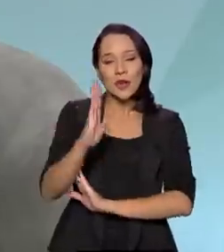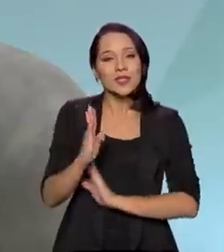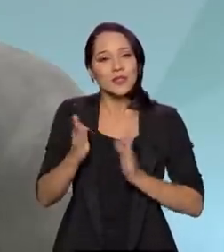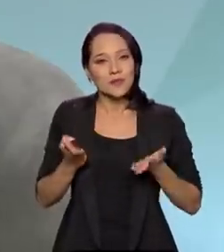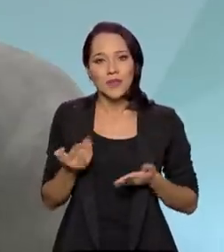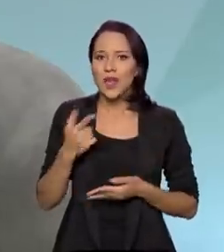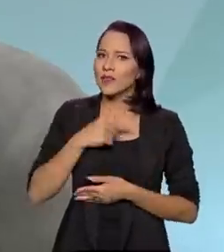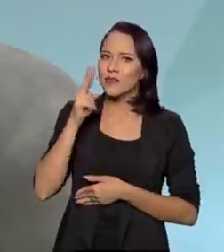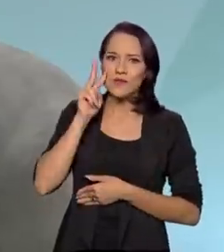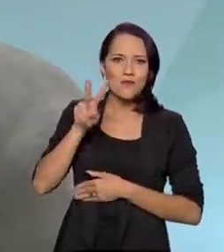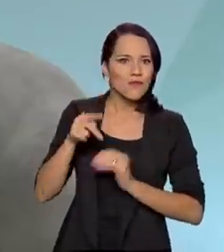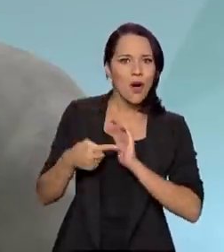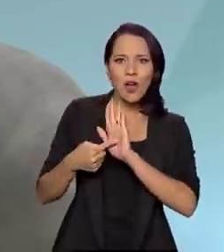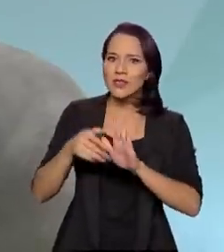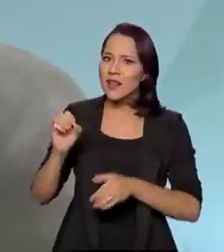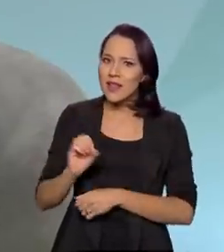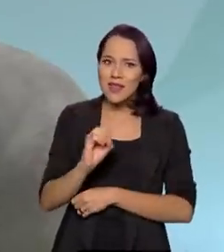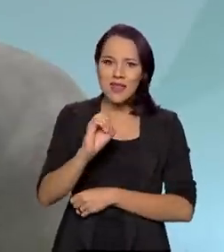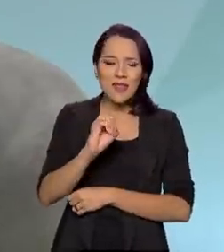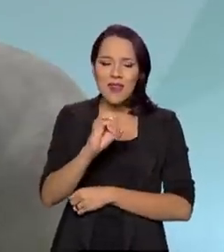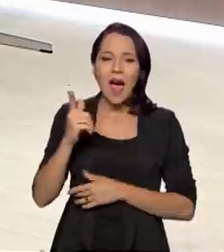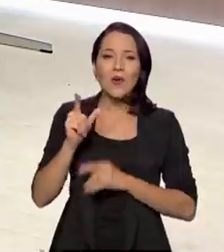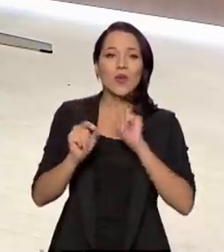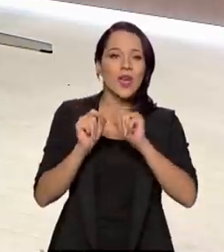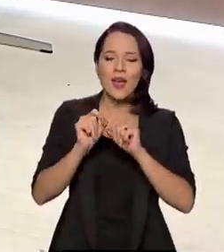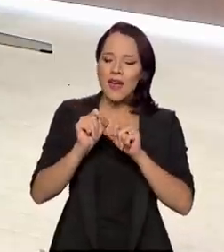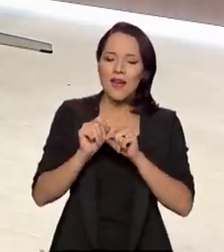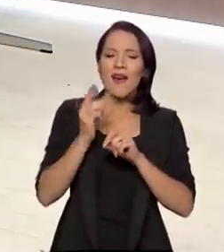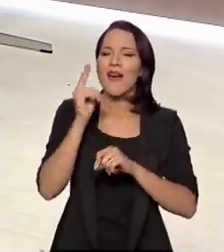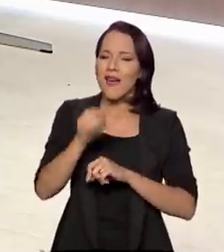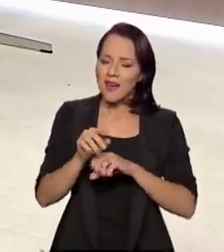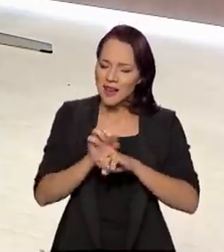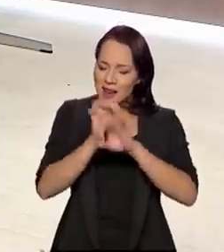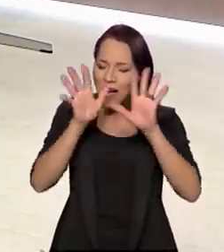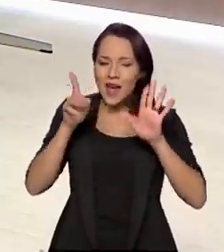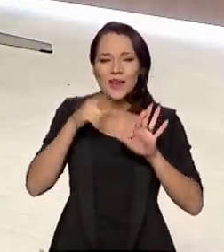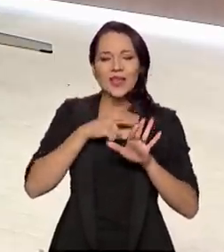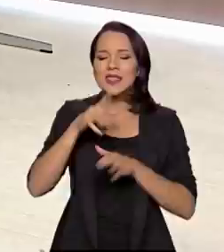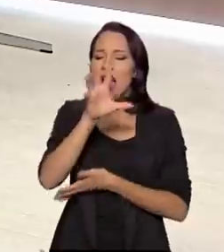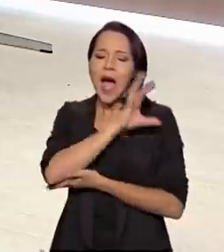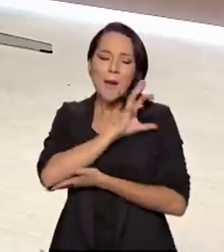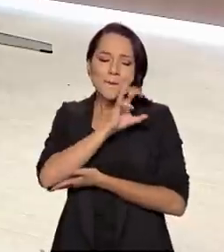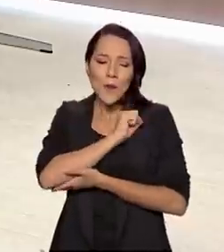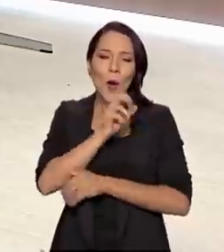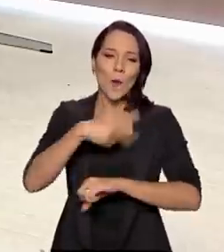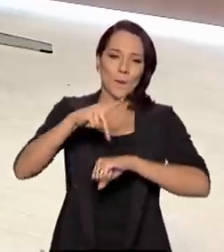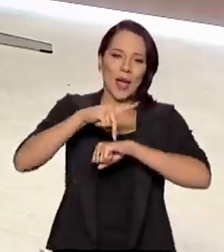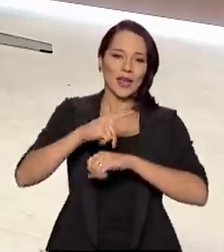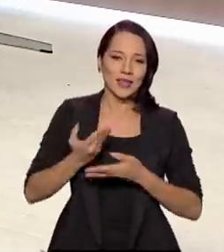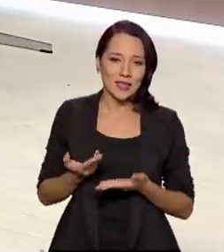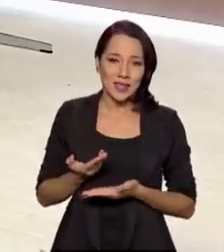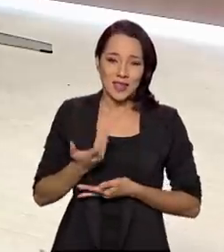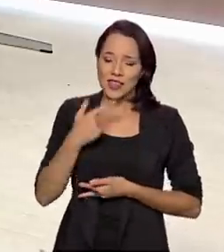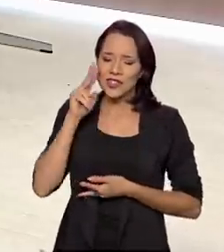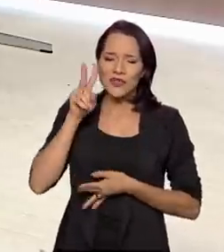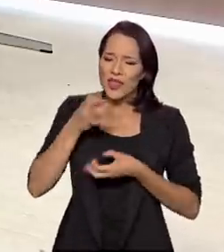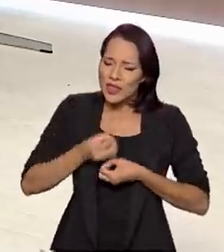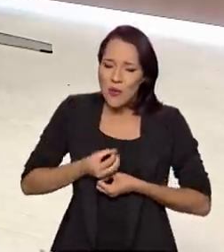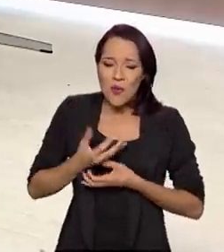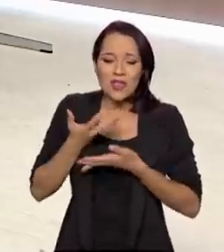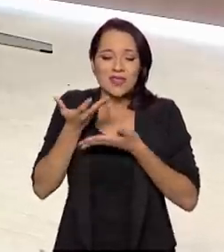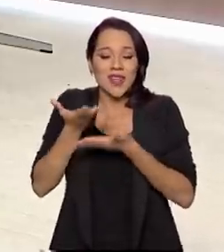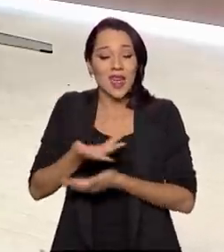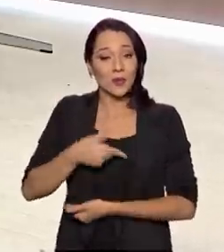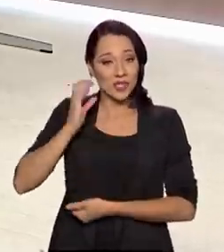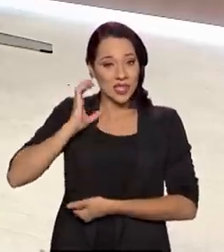muito claro desse patriotismo e é emocionante, né? A gente percebe que há uma entrega do